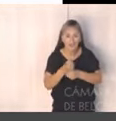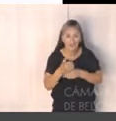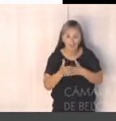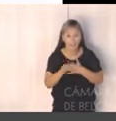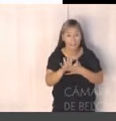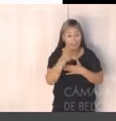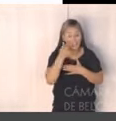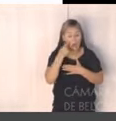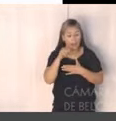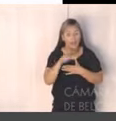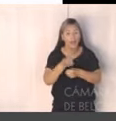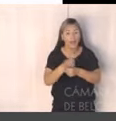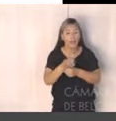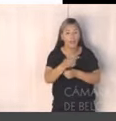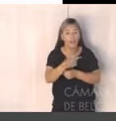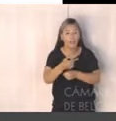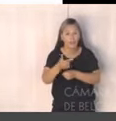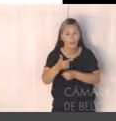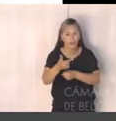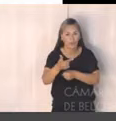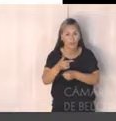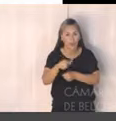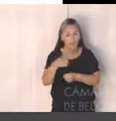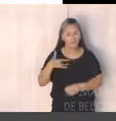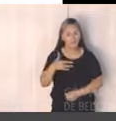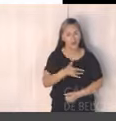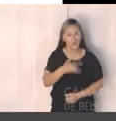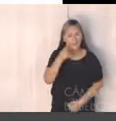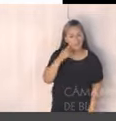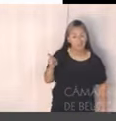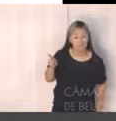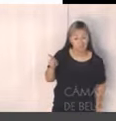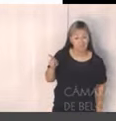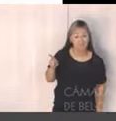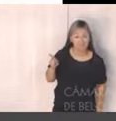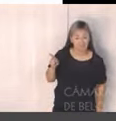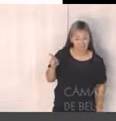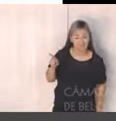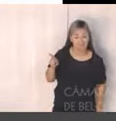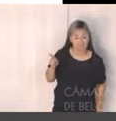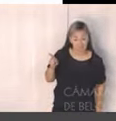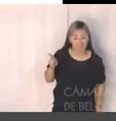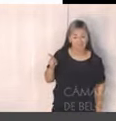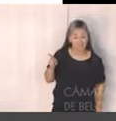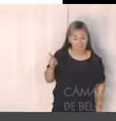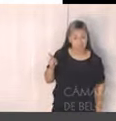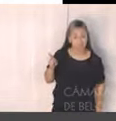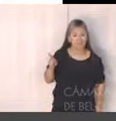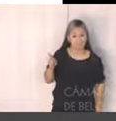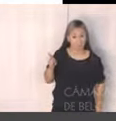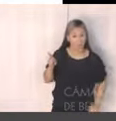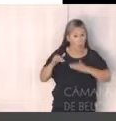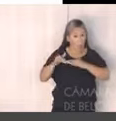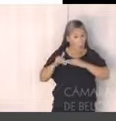2022, saúde, quase R.200.000.000.000 para o ano, ultrapassando a marca de